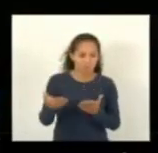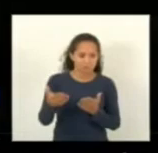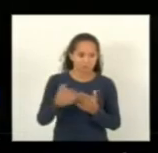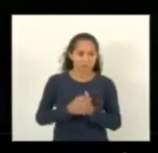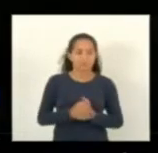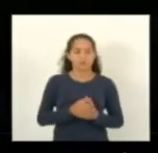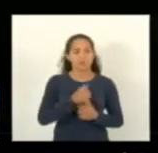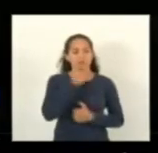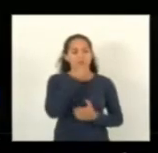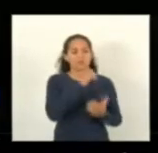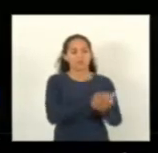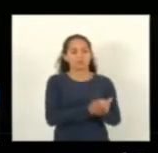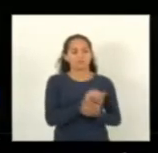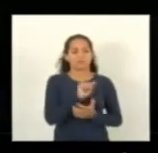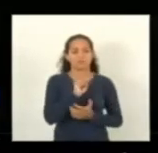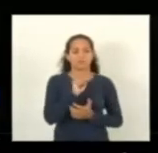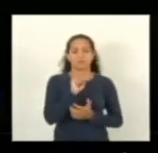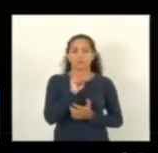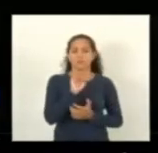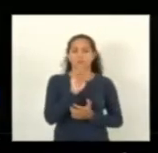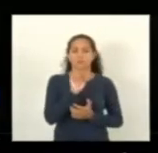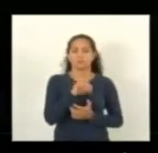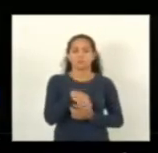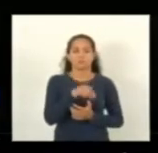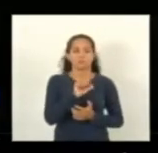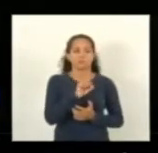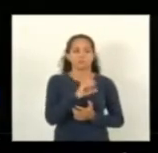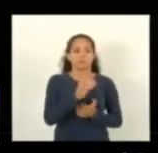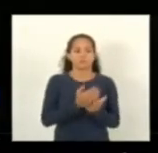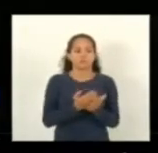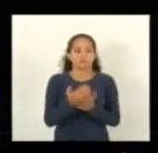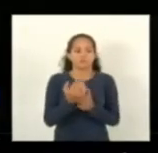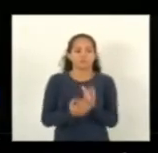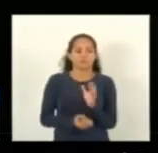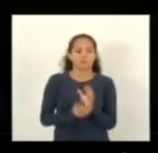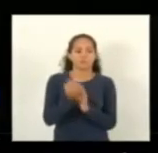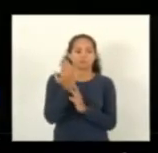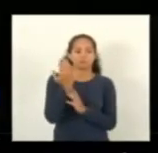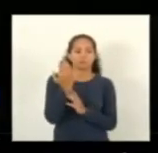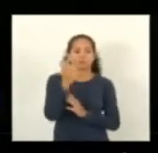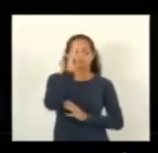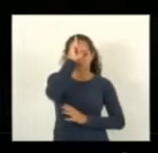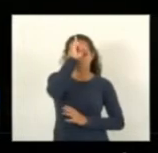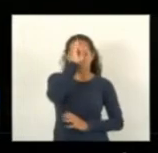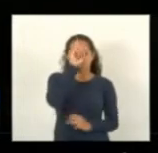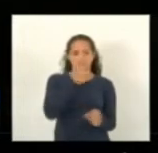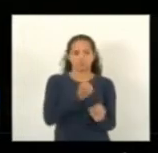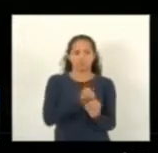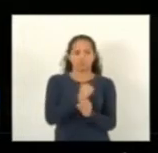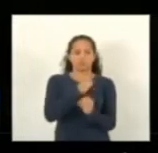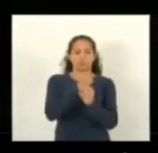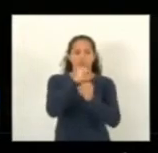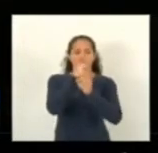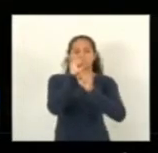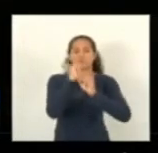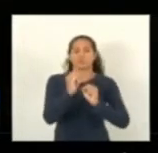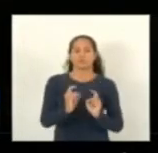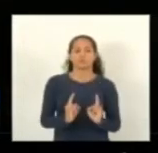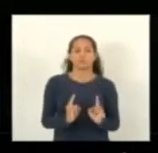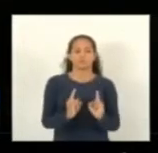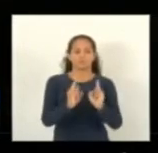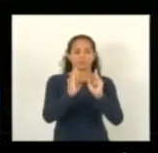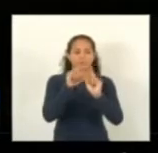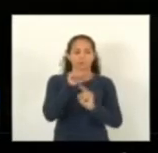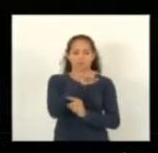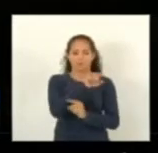Afonso Pianco, um colega que construiu, começou a construção do Hospital Santa Rita. E ali nós temos um